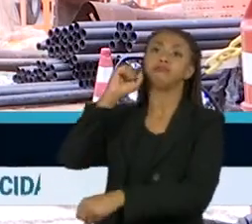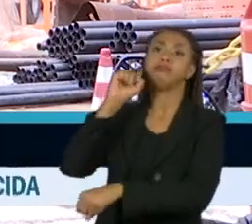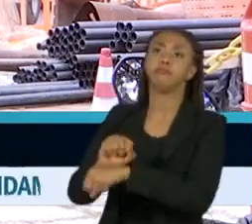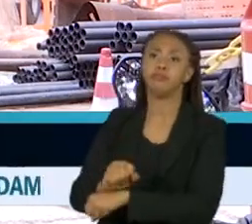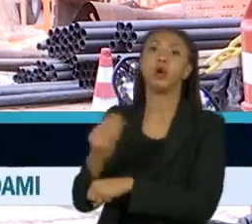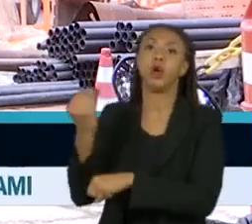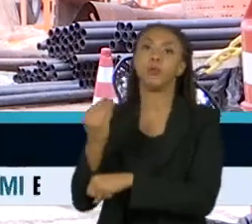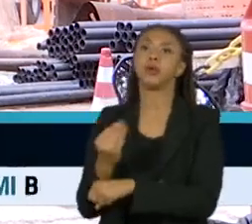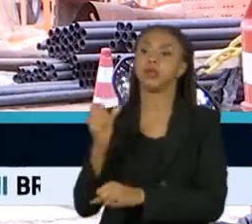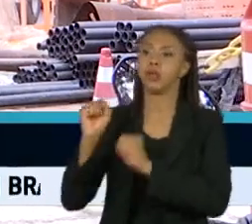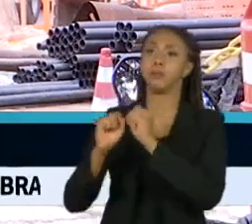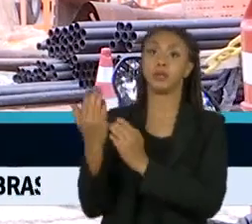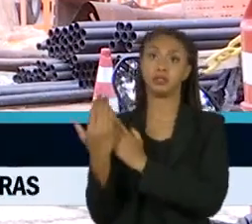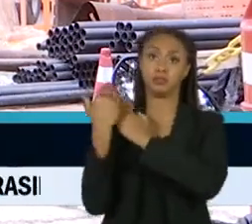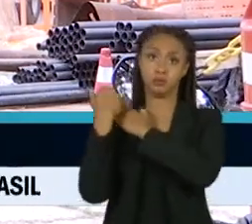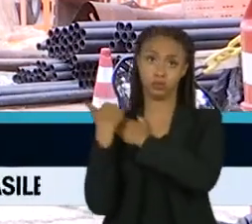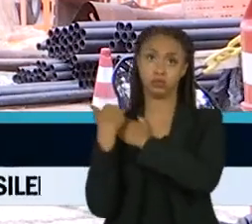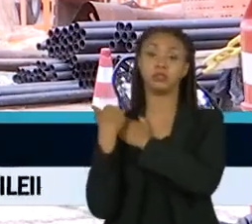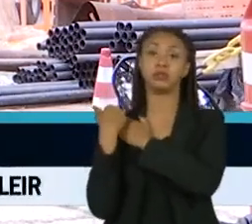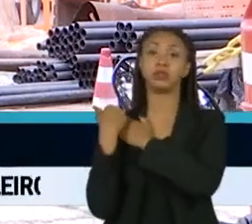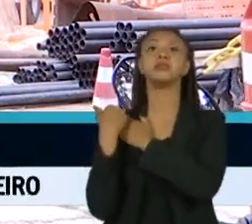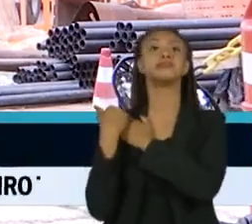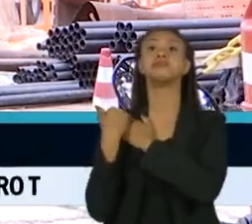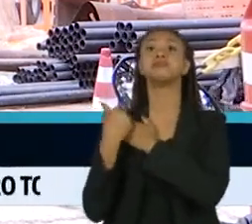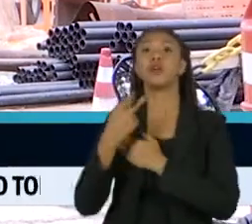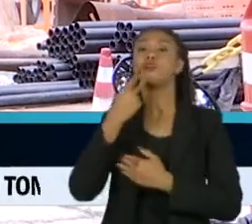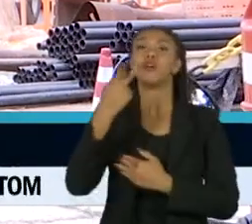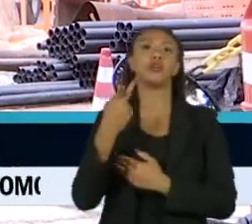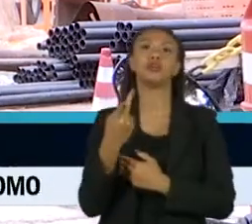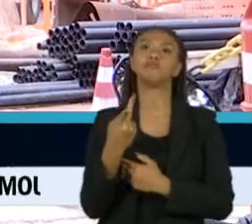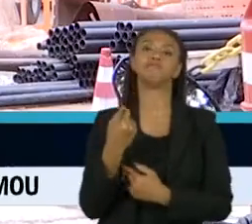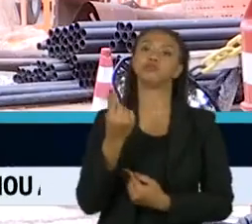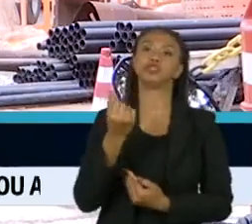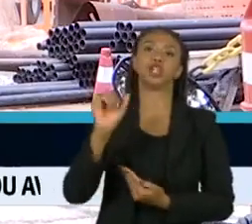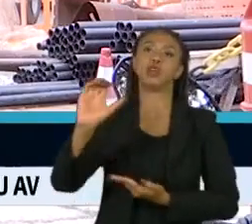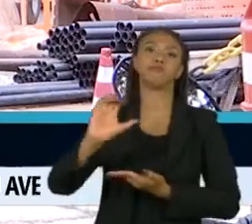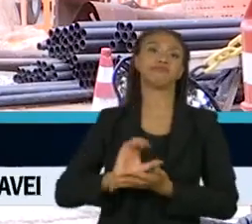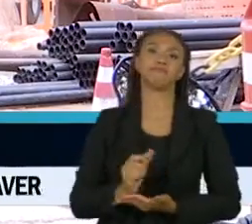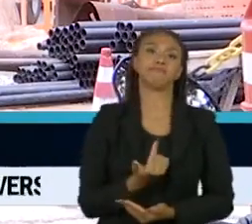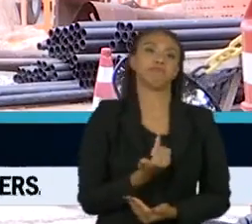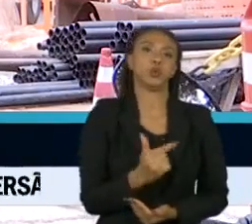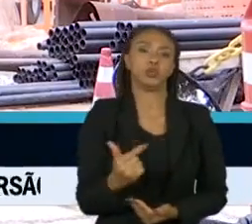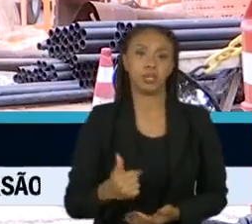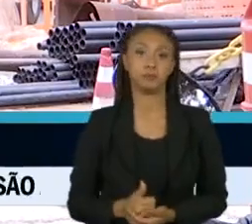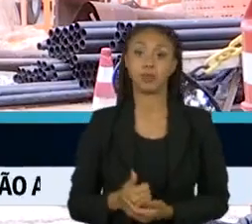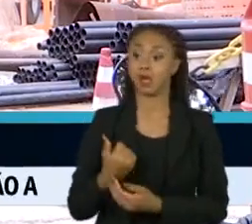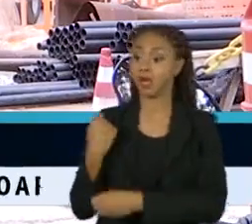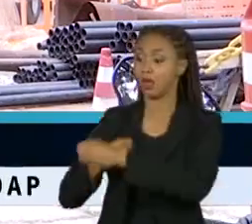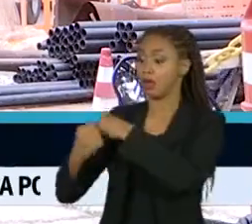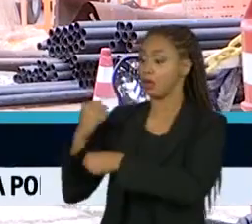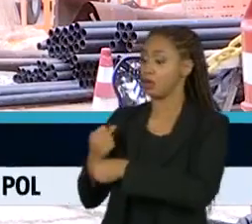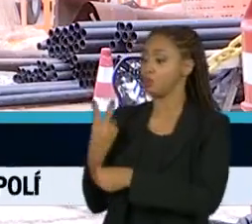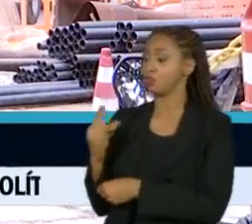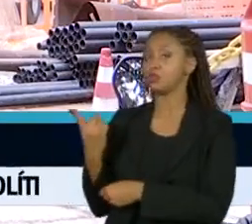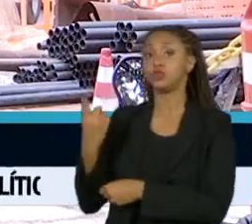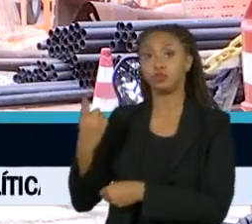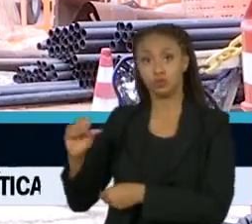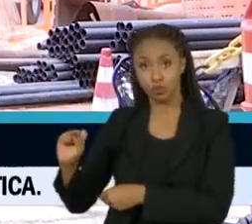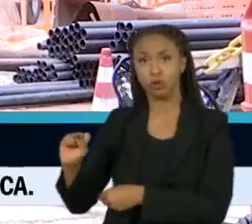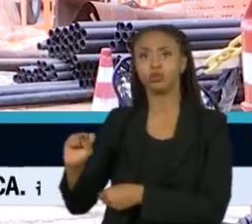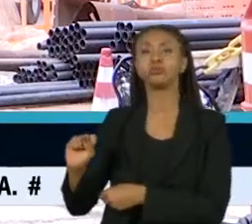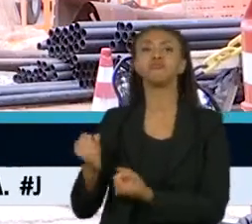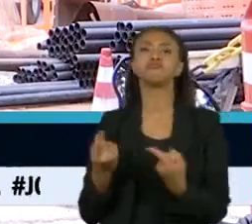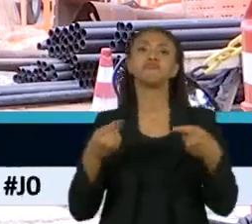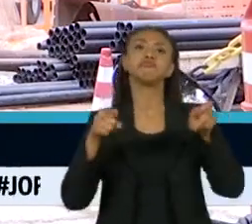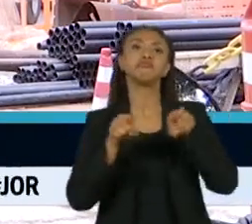responsável pelo empreendimento, a Move São Paulo, alegou insuficiência de recursos. Em 2018, o contrato do consórcio com o governo